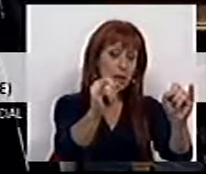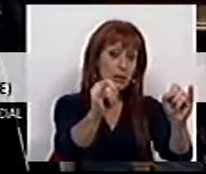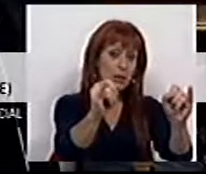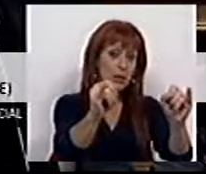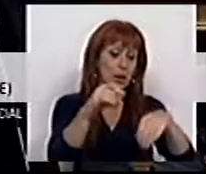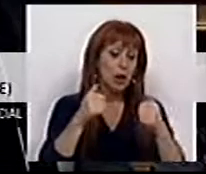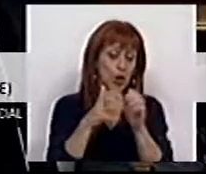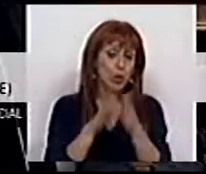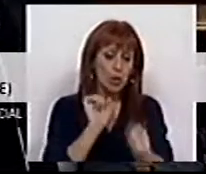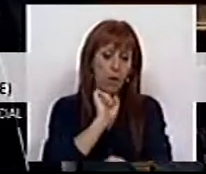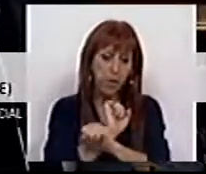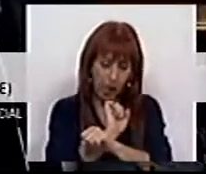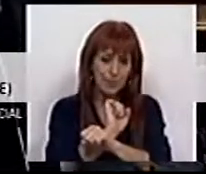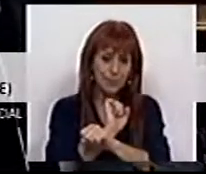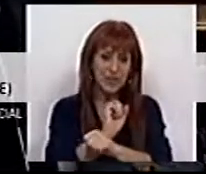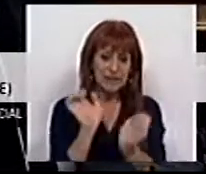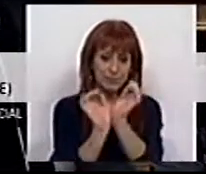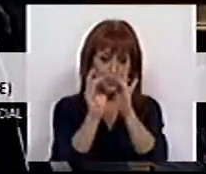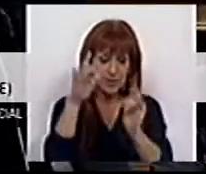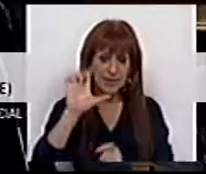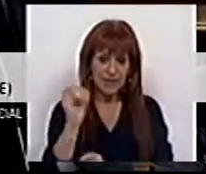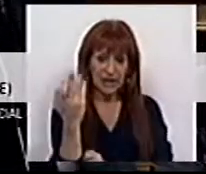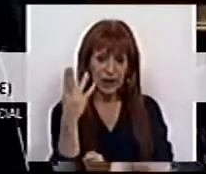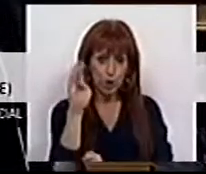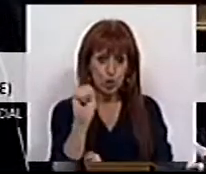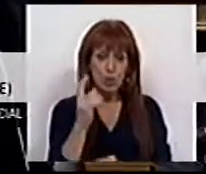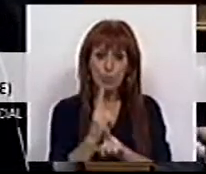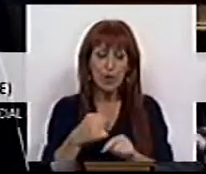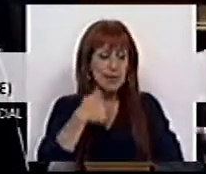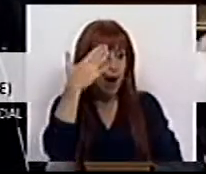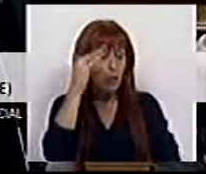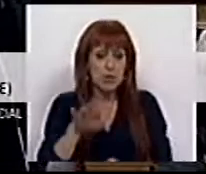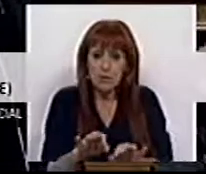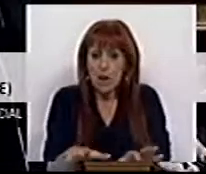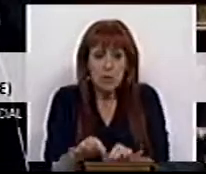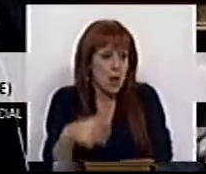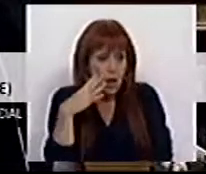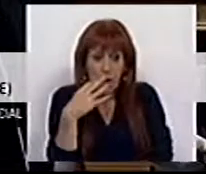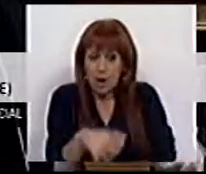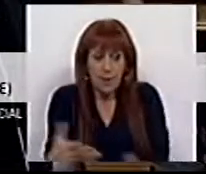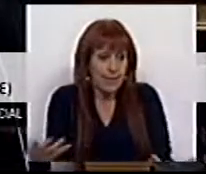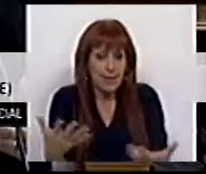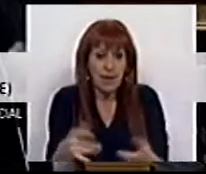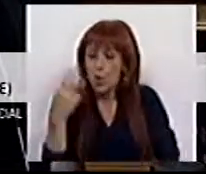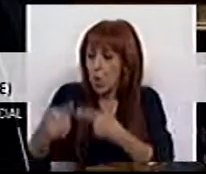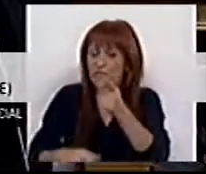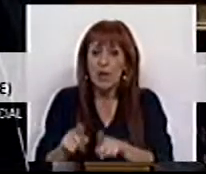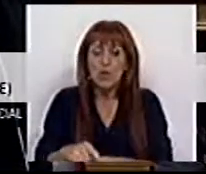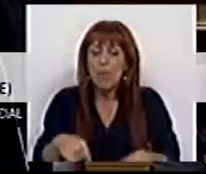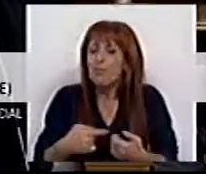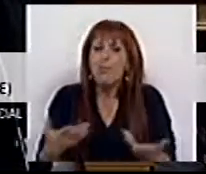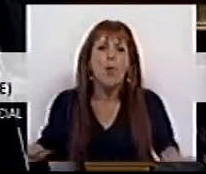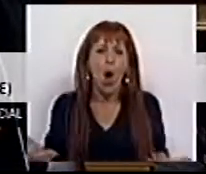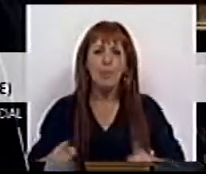a todo o bloqueio da plataforma Sítios, porque nos parece, como é evidente, que não se avalia em causa